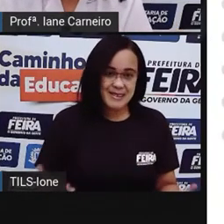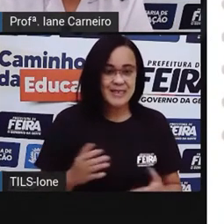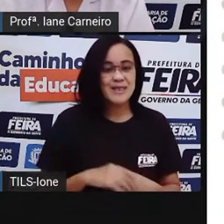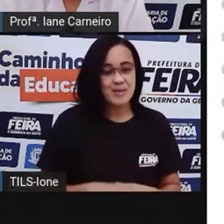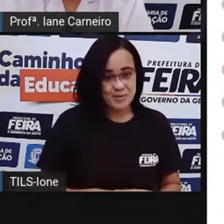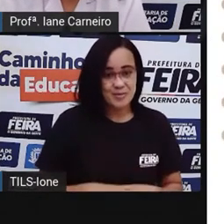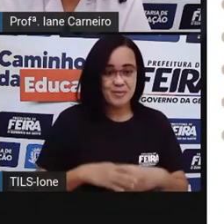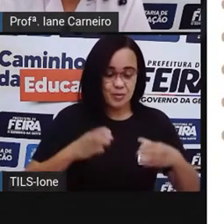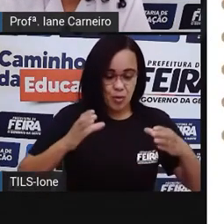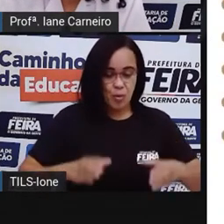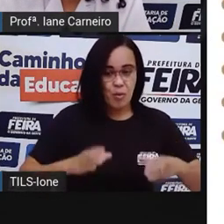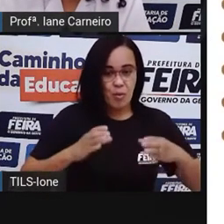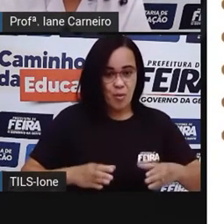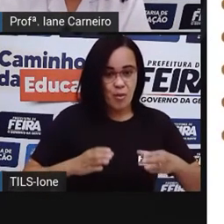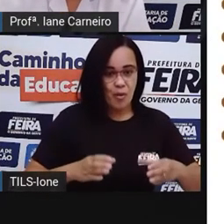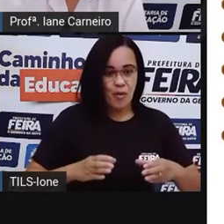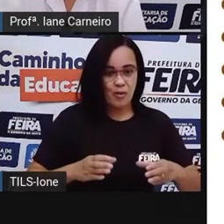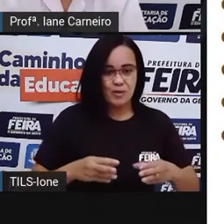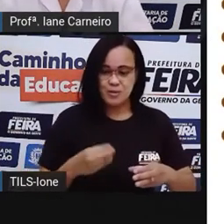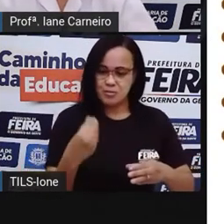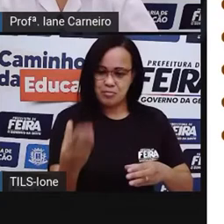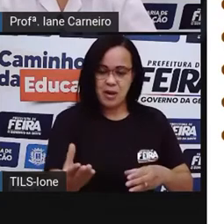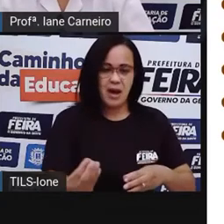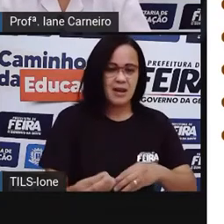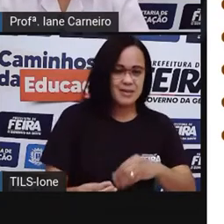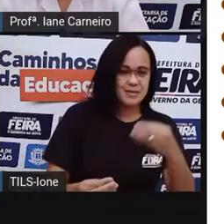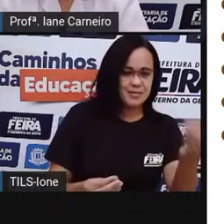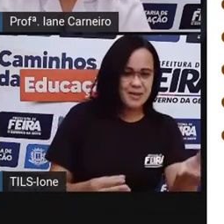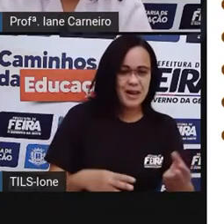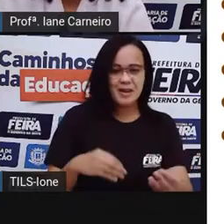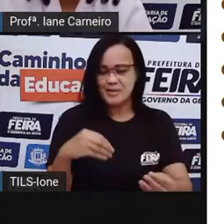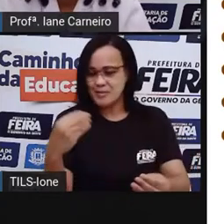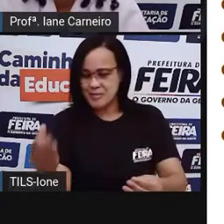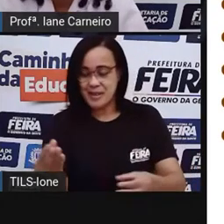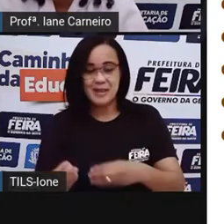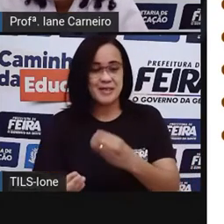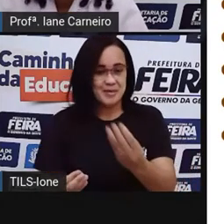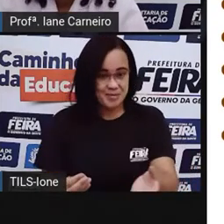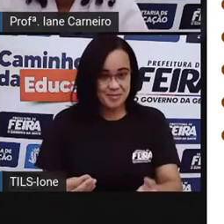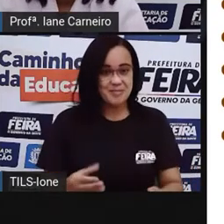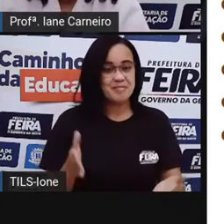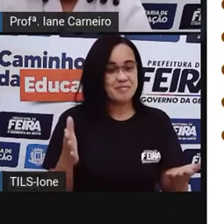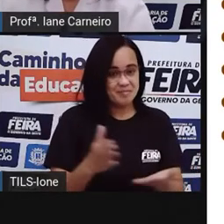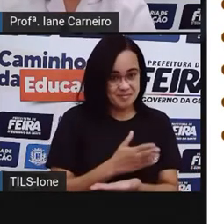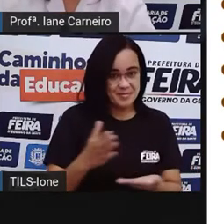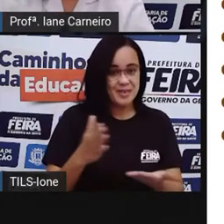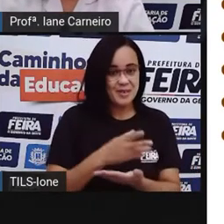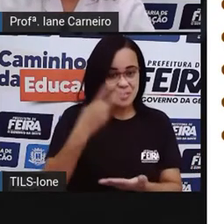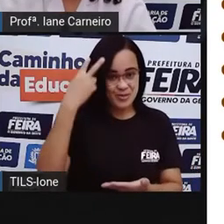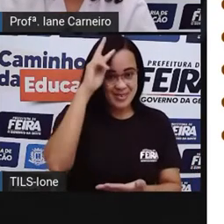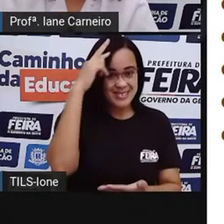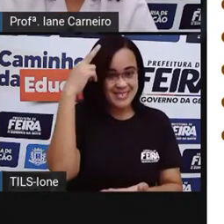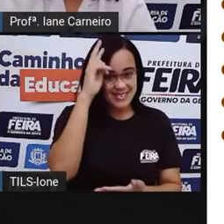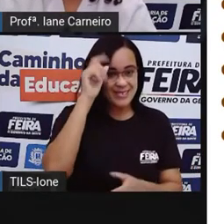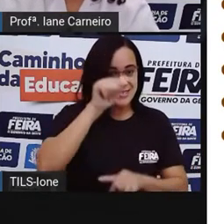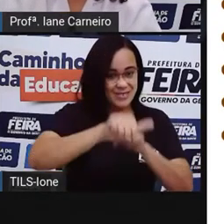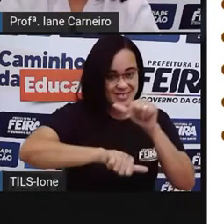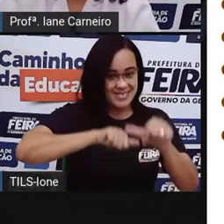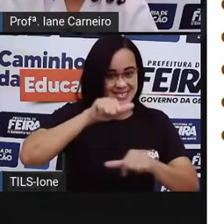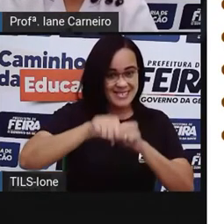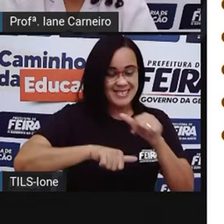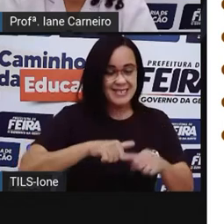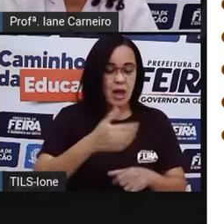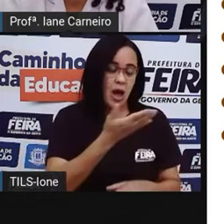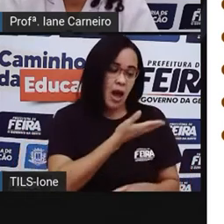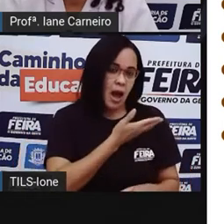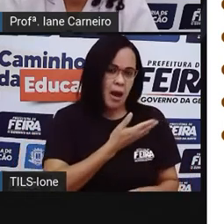né? Que eles se arrependem de não ter ajudado ela antes, né? É bom para a gente refletir. Será que a gente